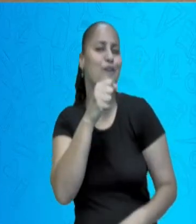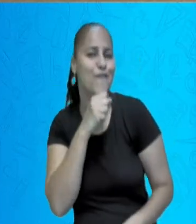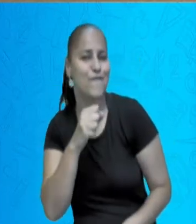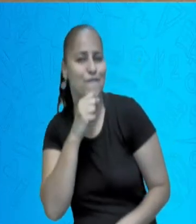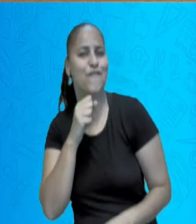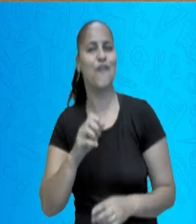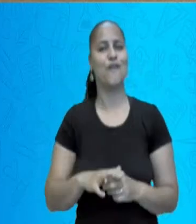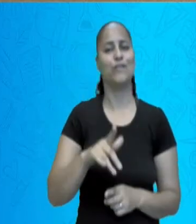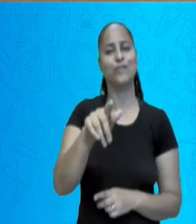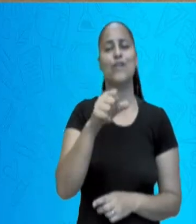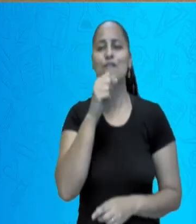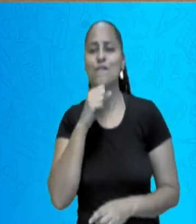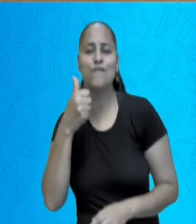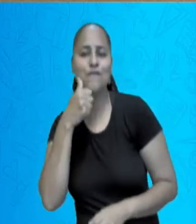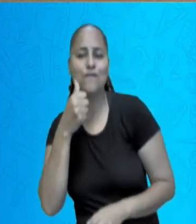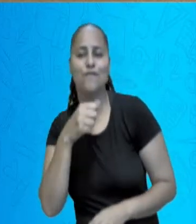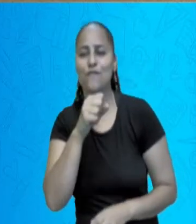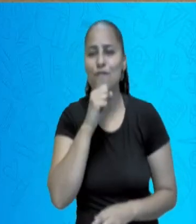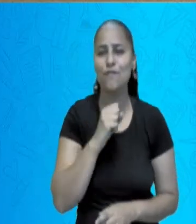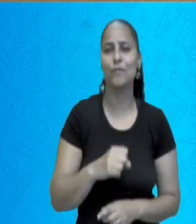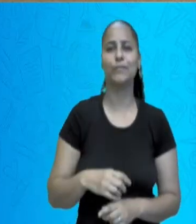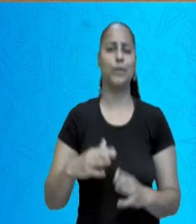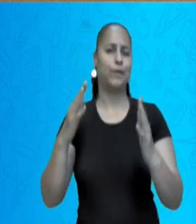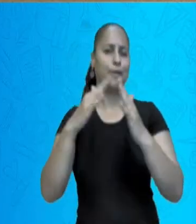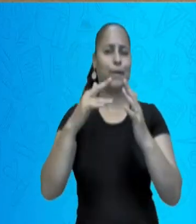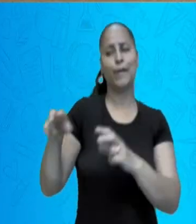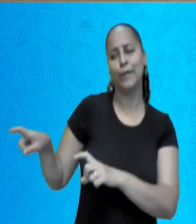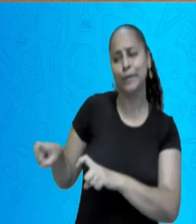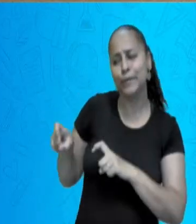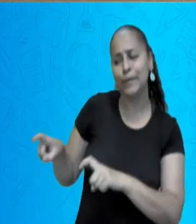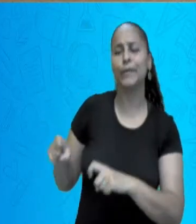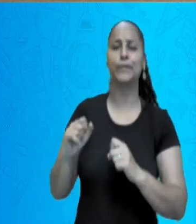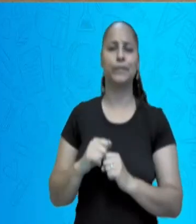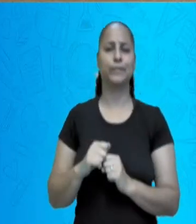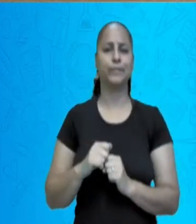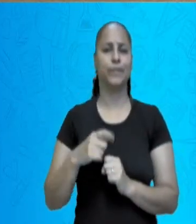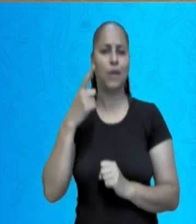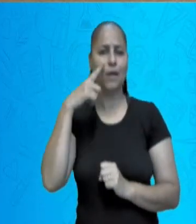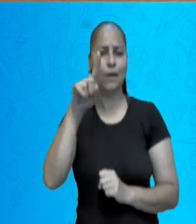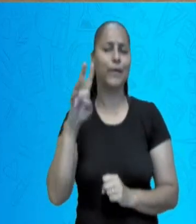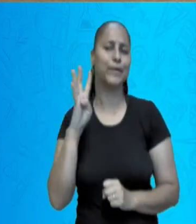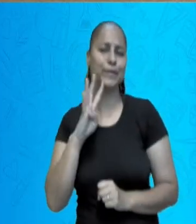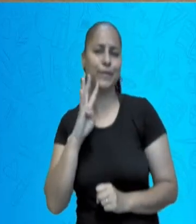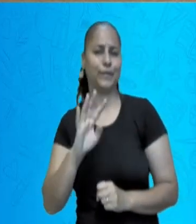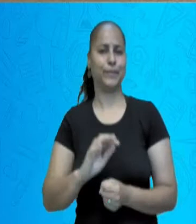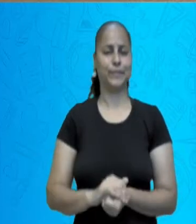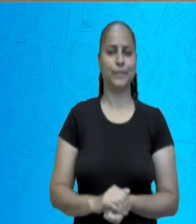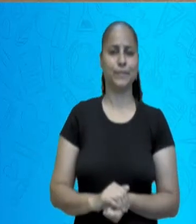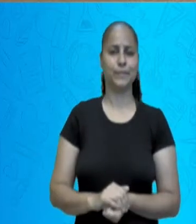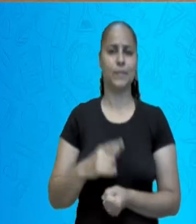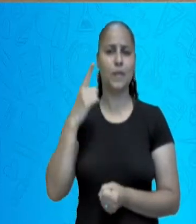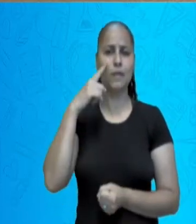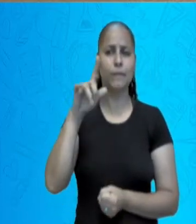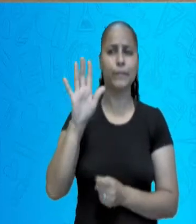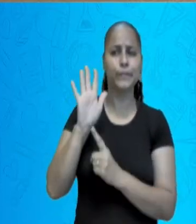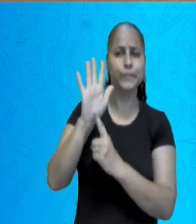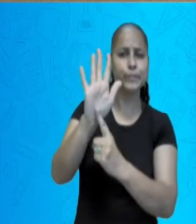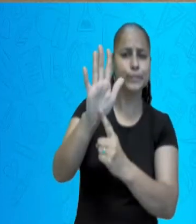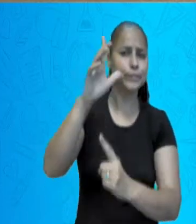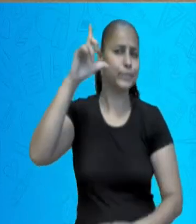Casa de vô, casa de campo. Olha só que legal. Olha só essa